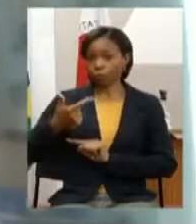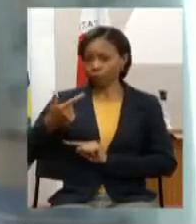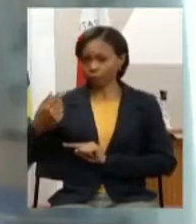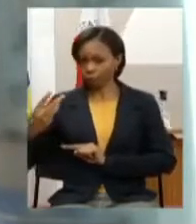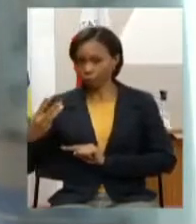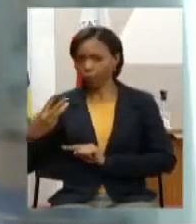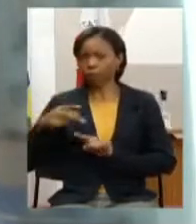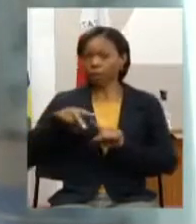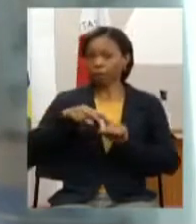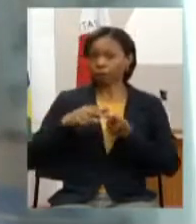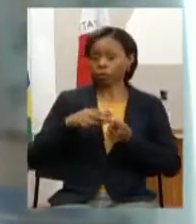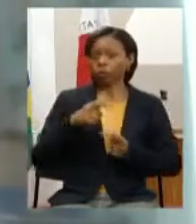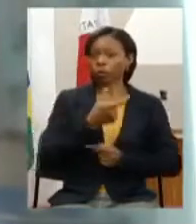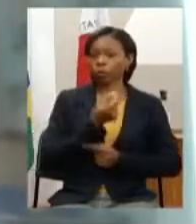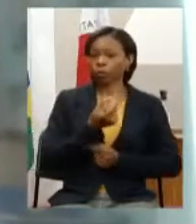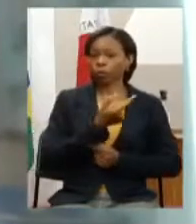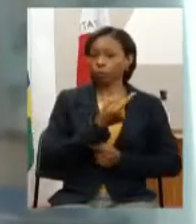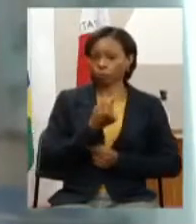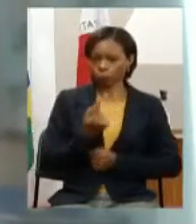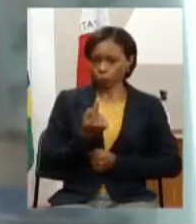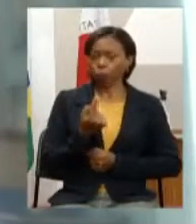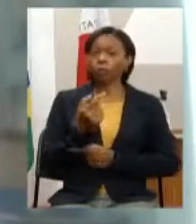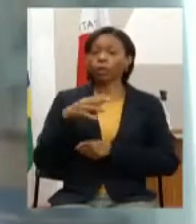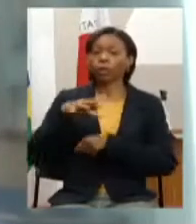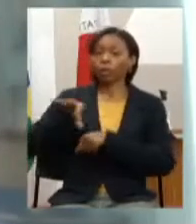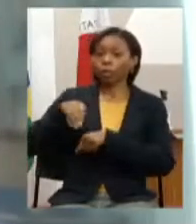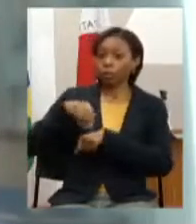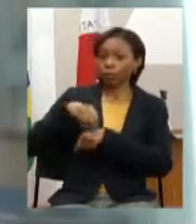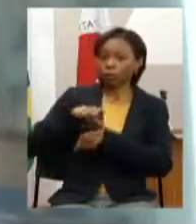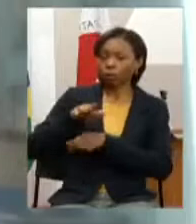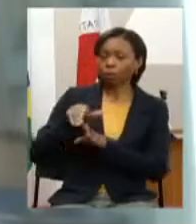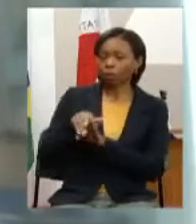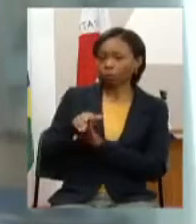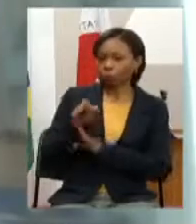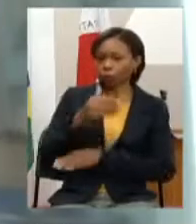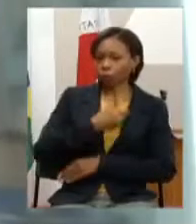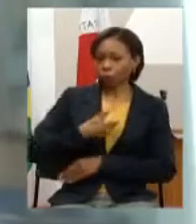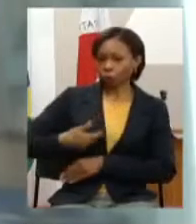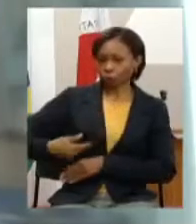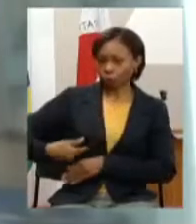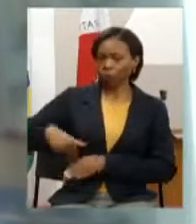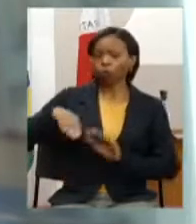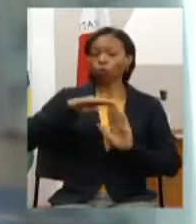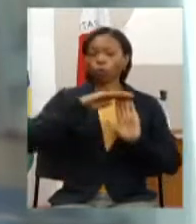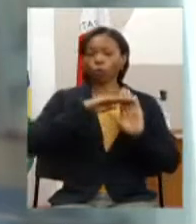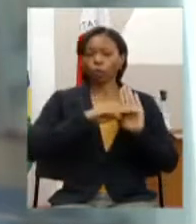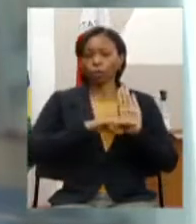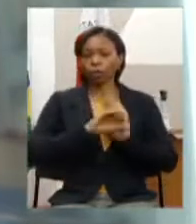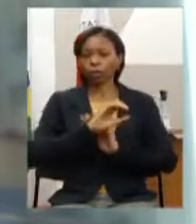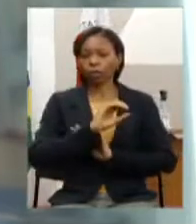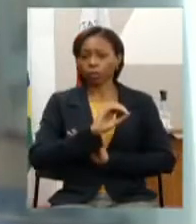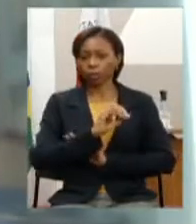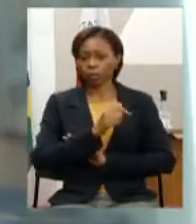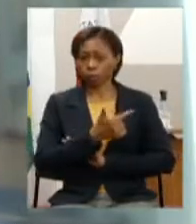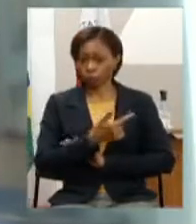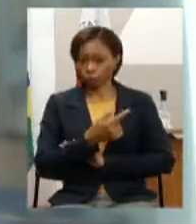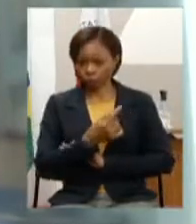e de recomendações ao Poder Executivo no âmbito dos seguintes programas o programa 024